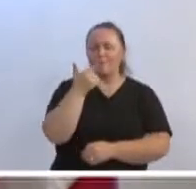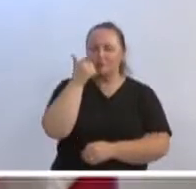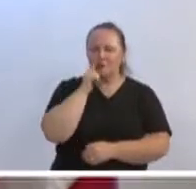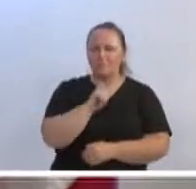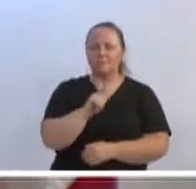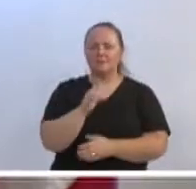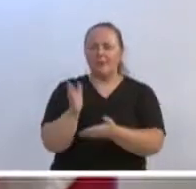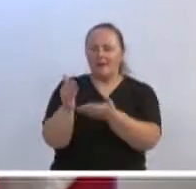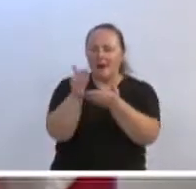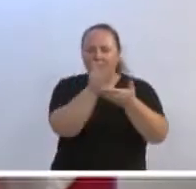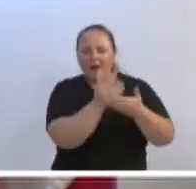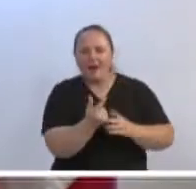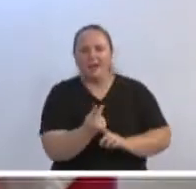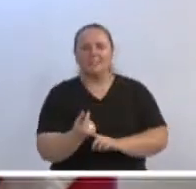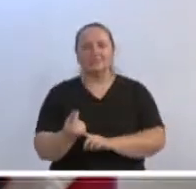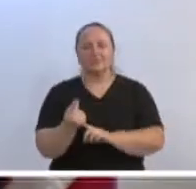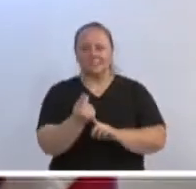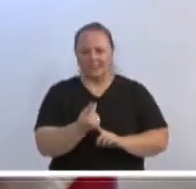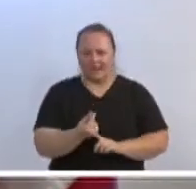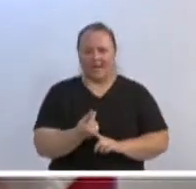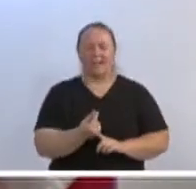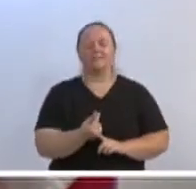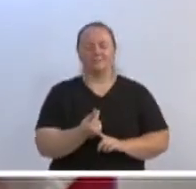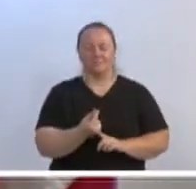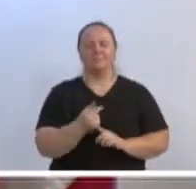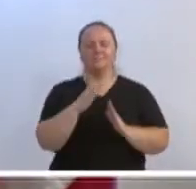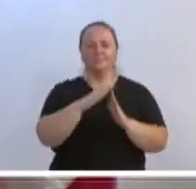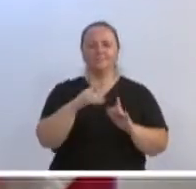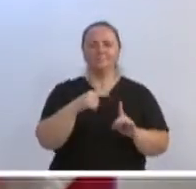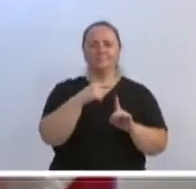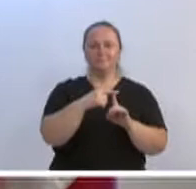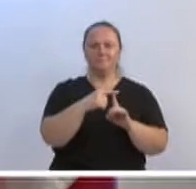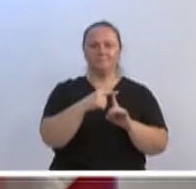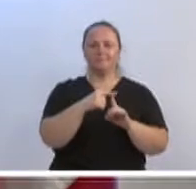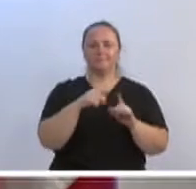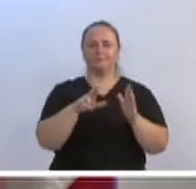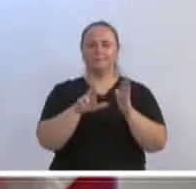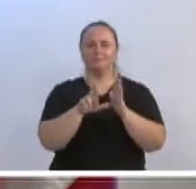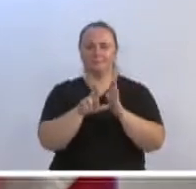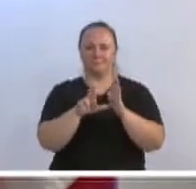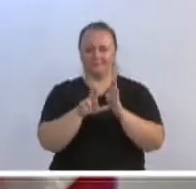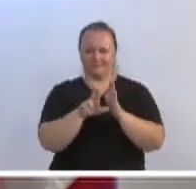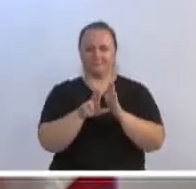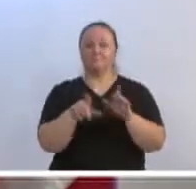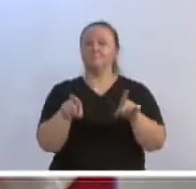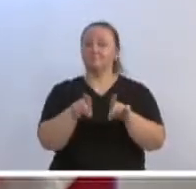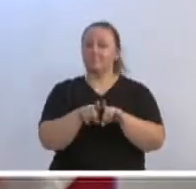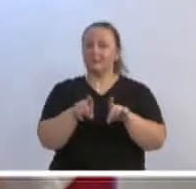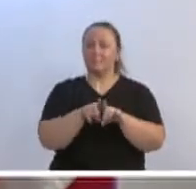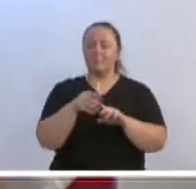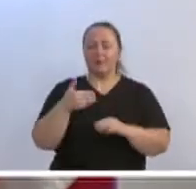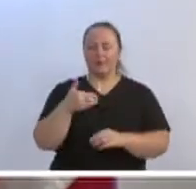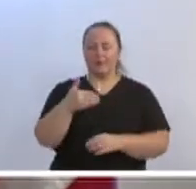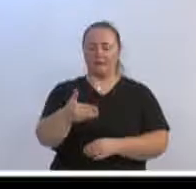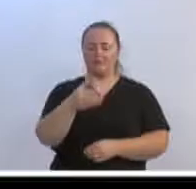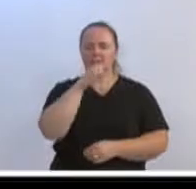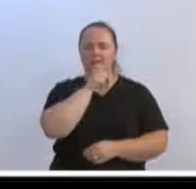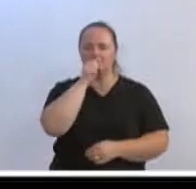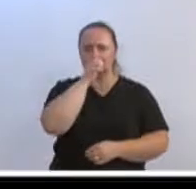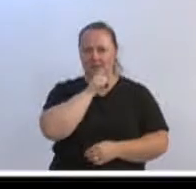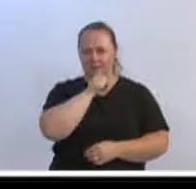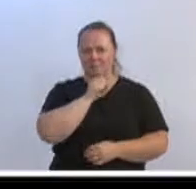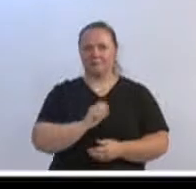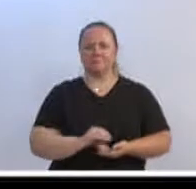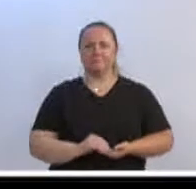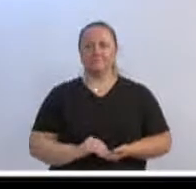Blumenauense, com apoio da Cavaleiros da Luz, será na Igreja Luterana de Itopava Seca, também neste próximo sábado.